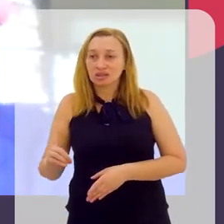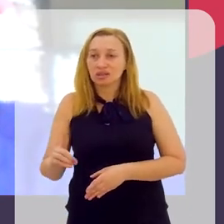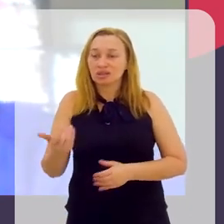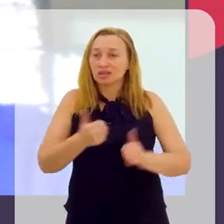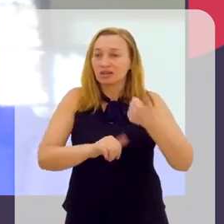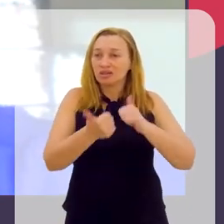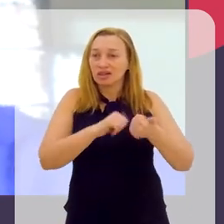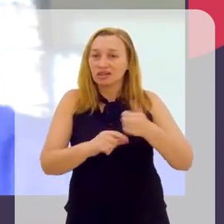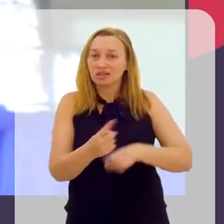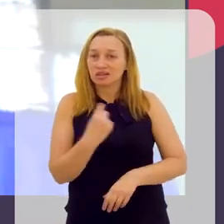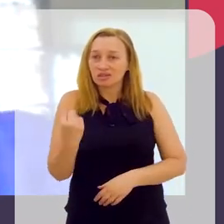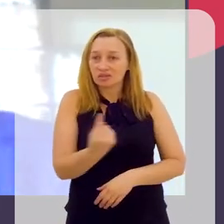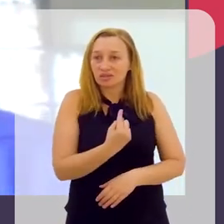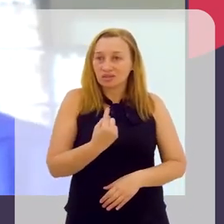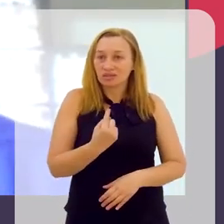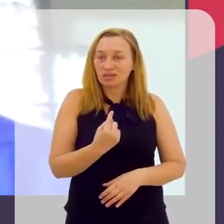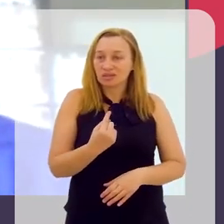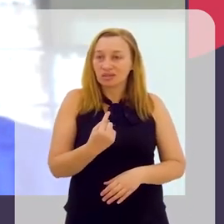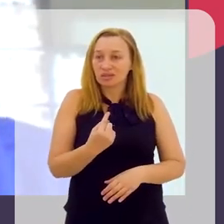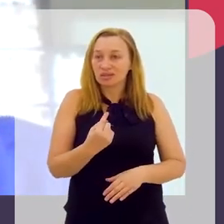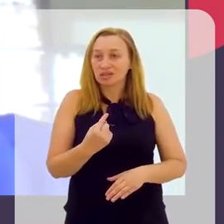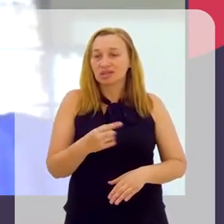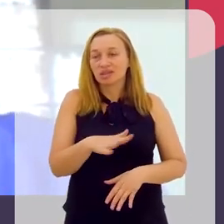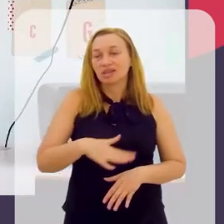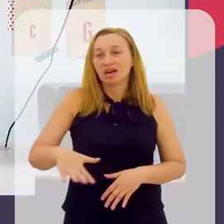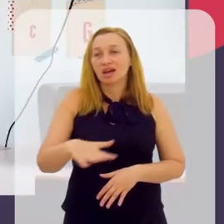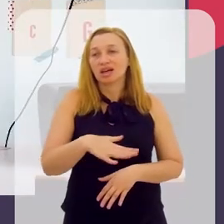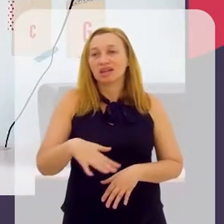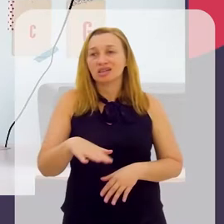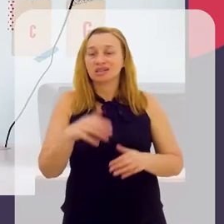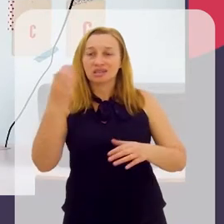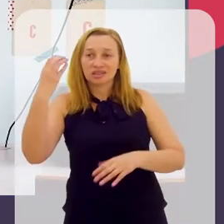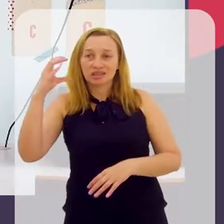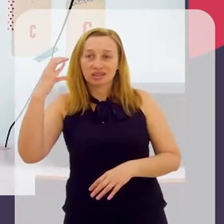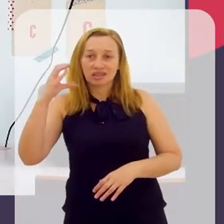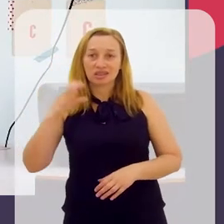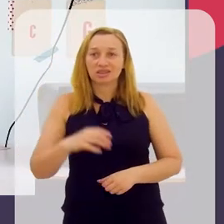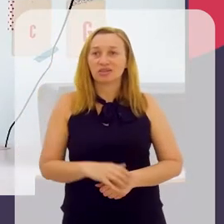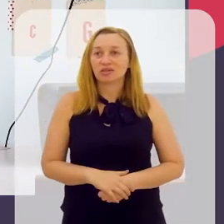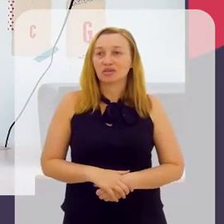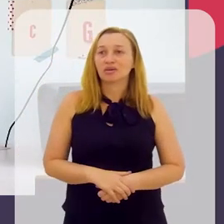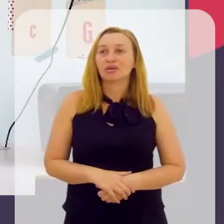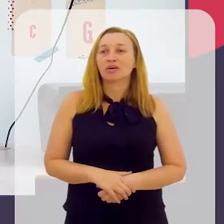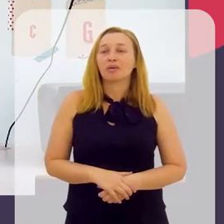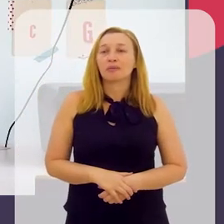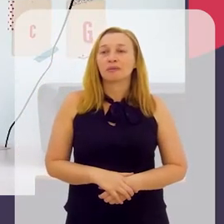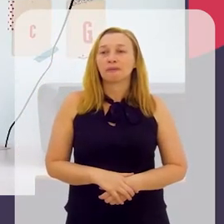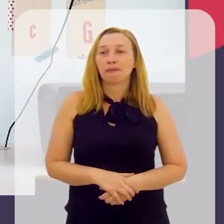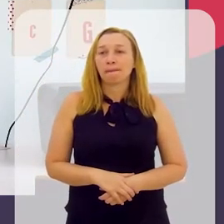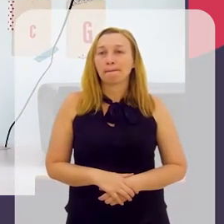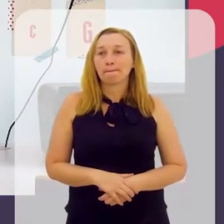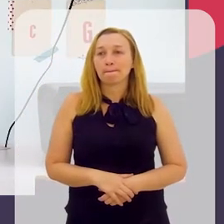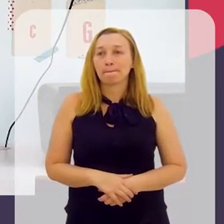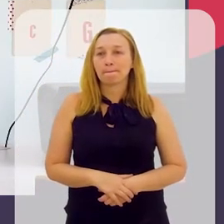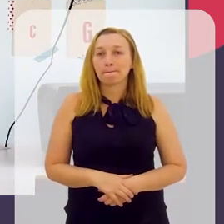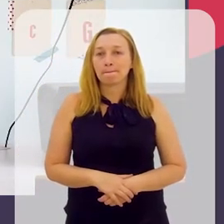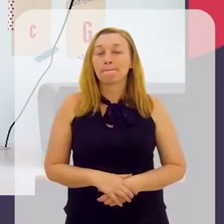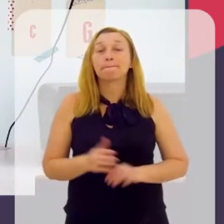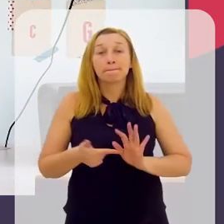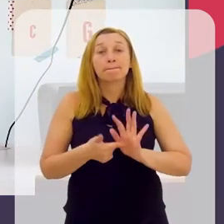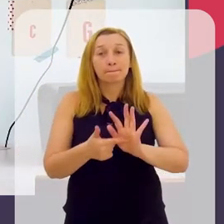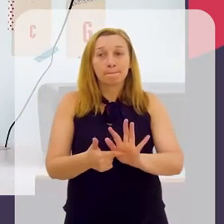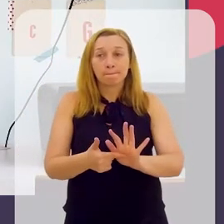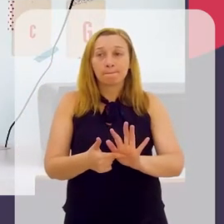avaliação das nossas jornadas científicas. Então, a pré-iniciação científica é para